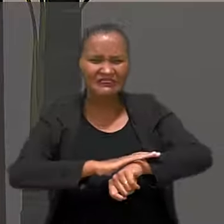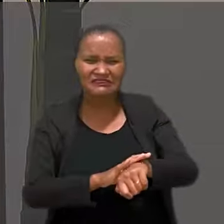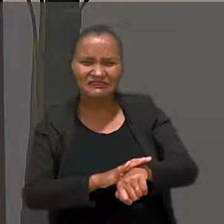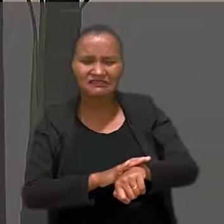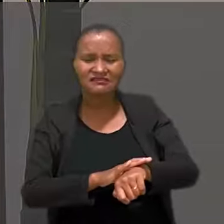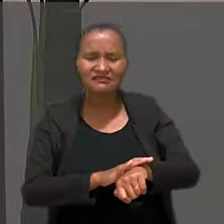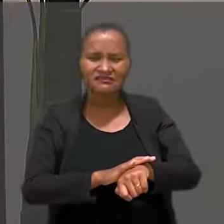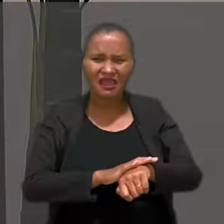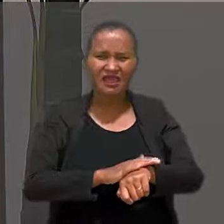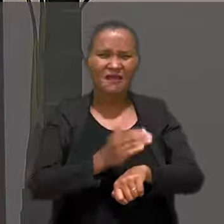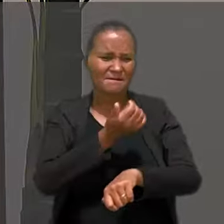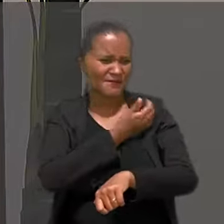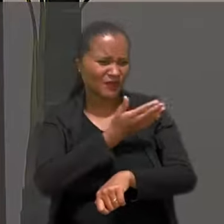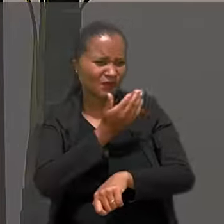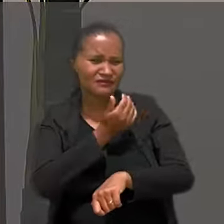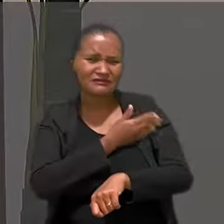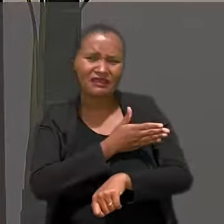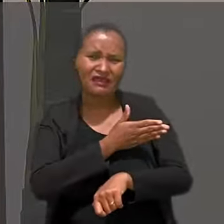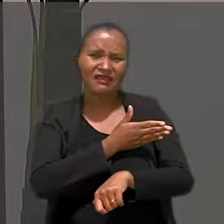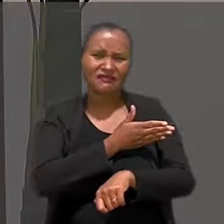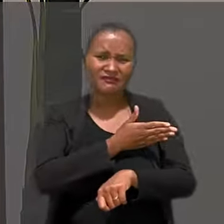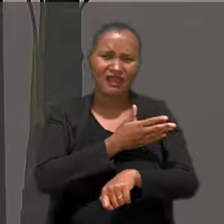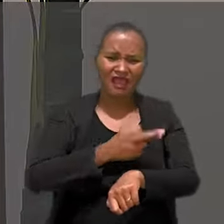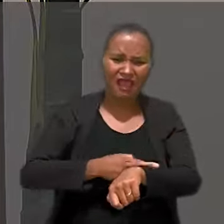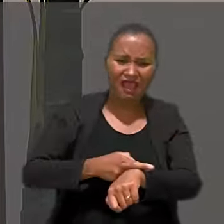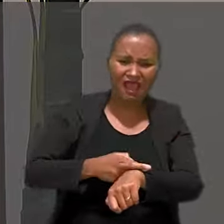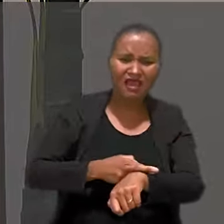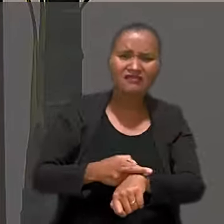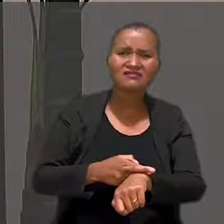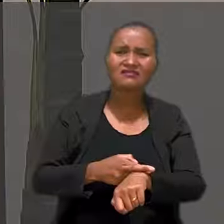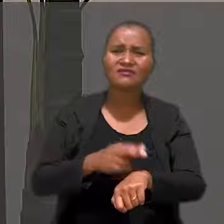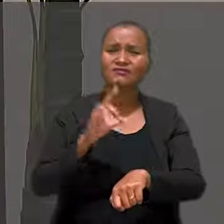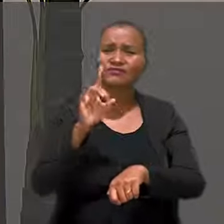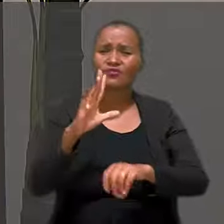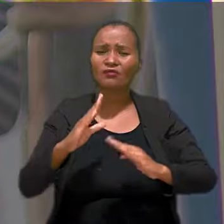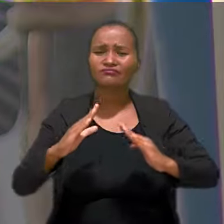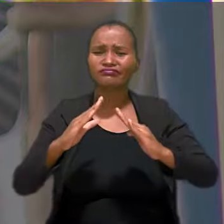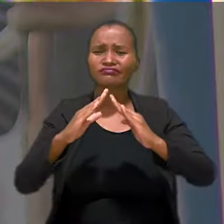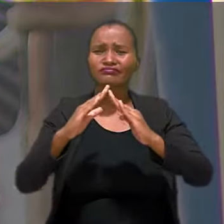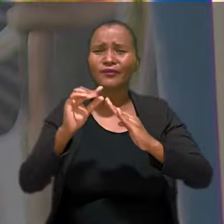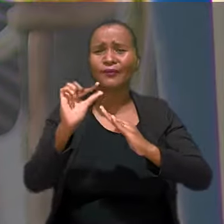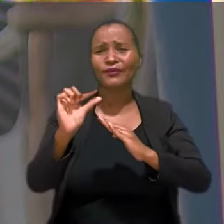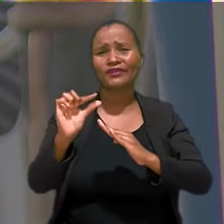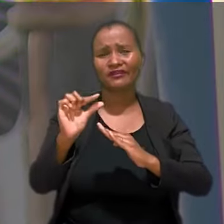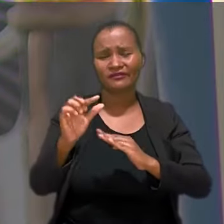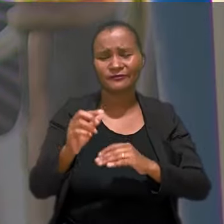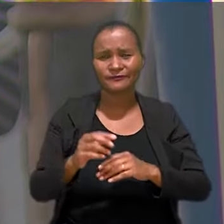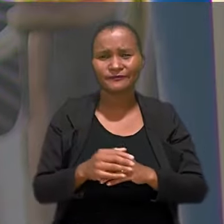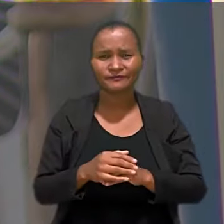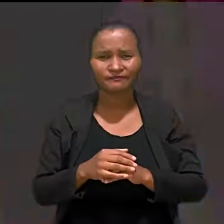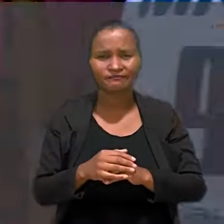explícitas, as discriminações raciais mais evidentes são apenas a ponta do iceberg.